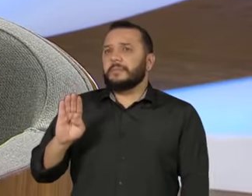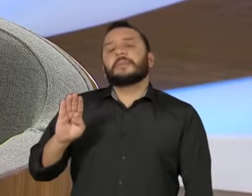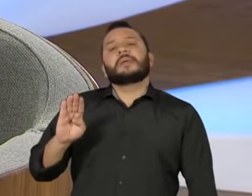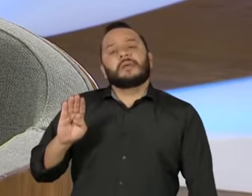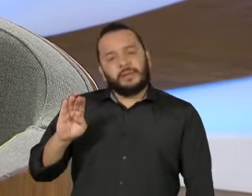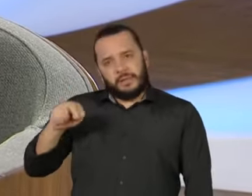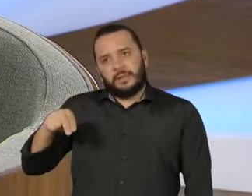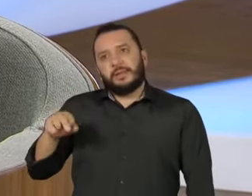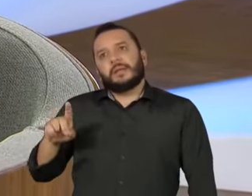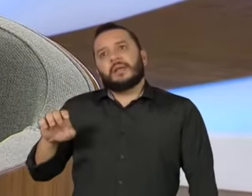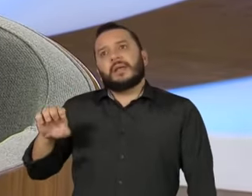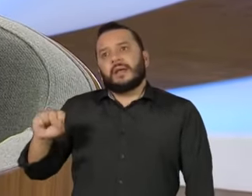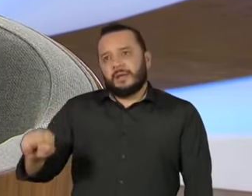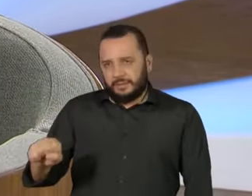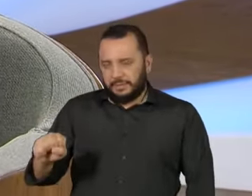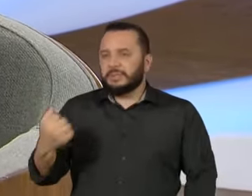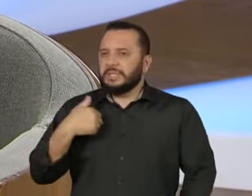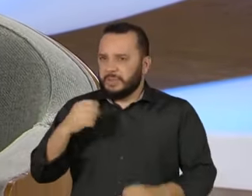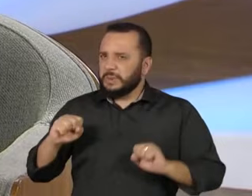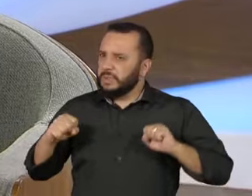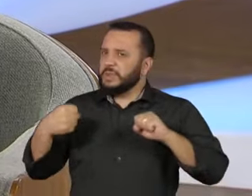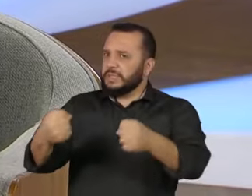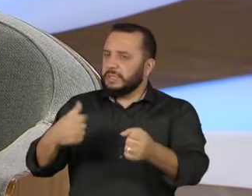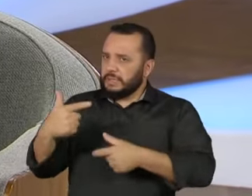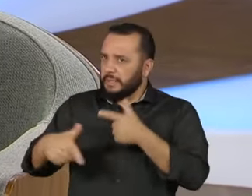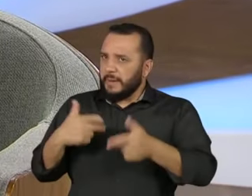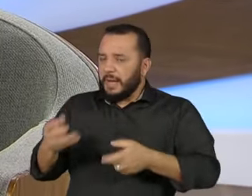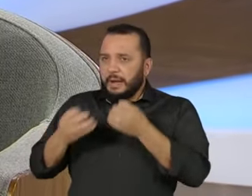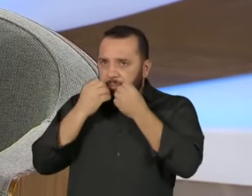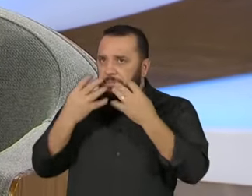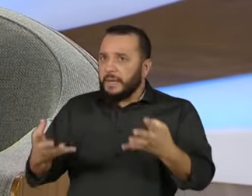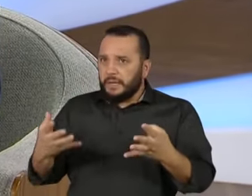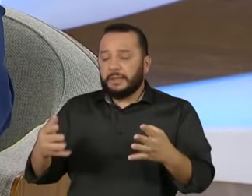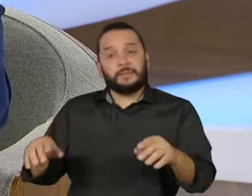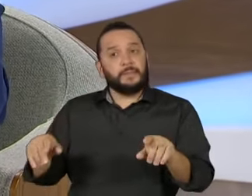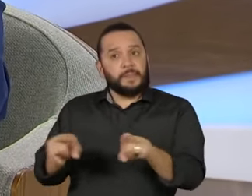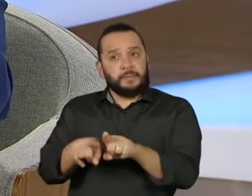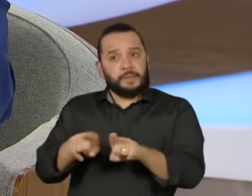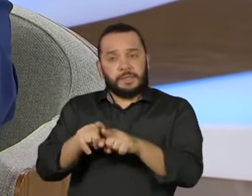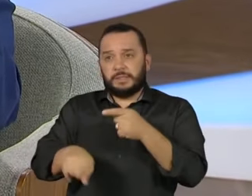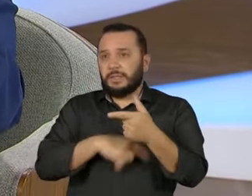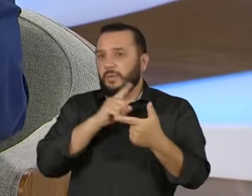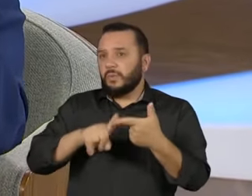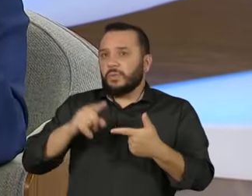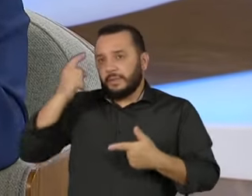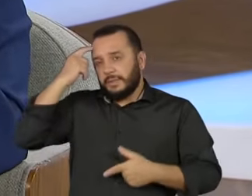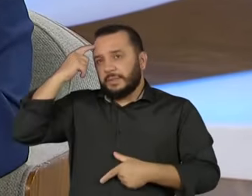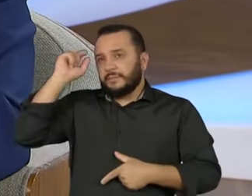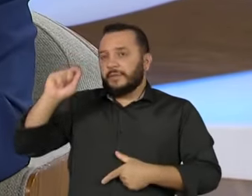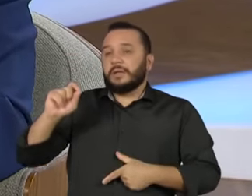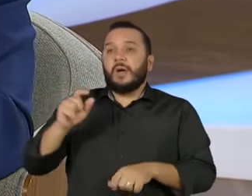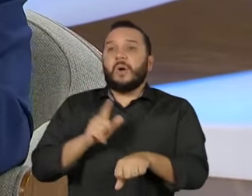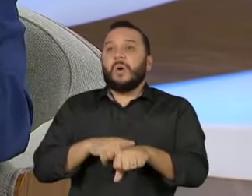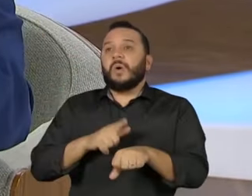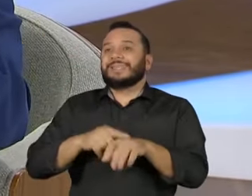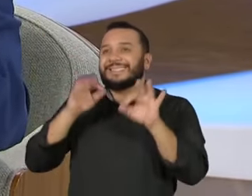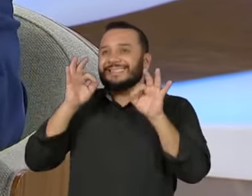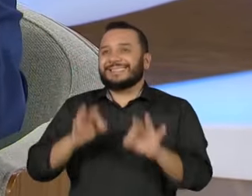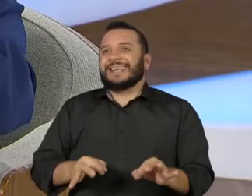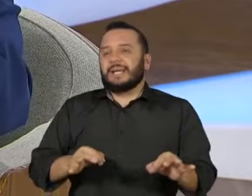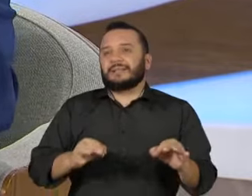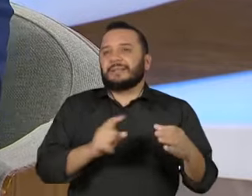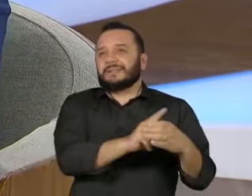esforcei muito para fazer as coisas bem feitas. A segunda coisa que eu, desde o início, pensava, tem que saber a hora de sair, tem que